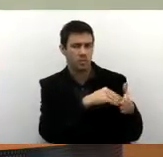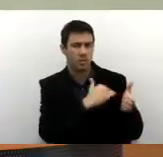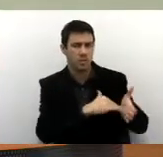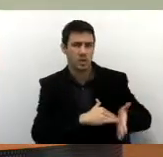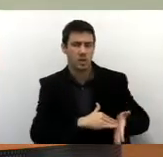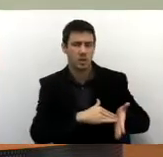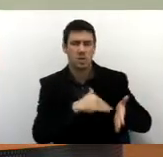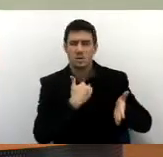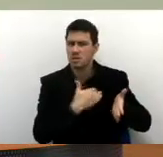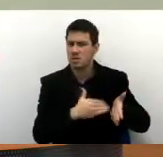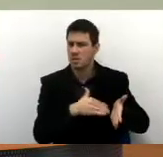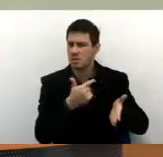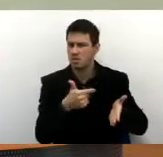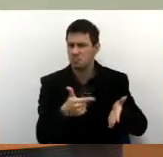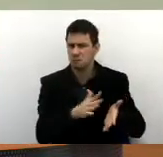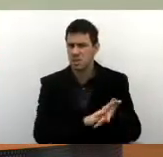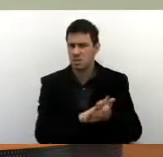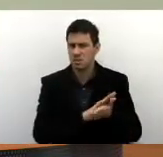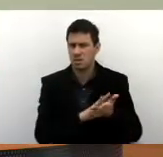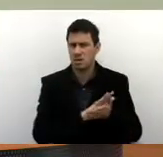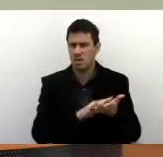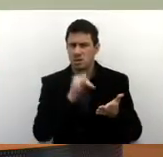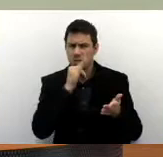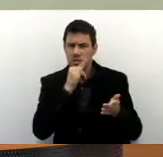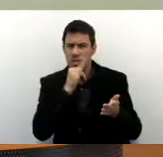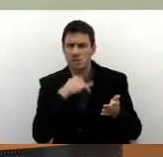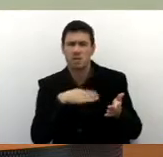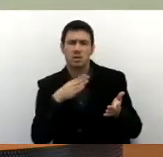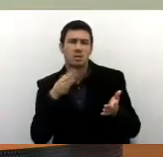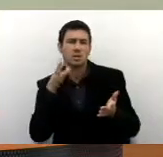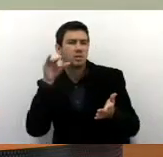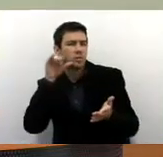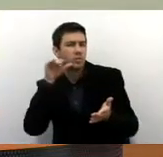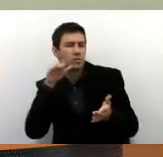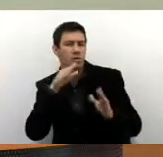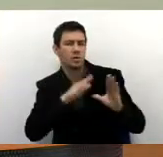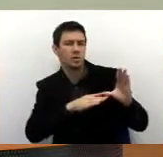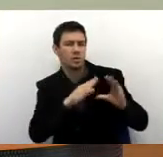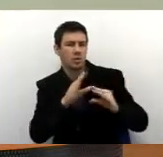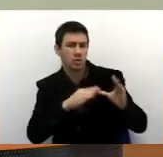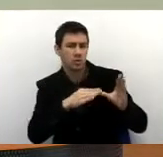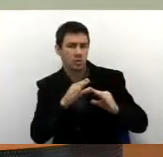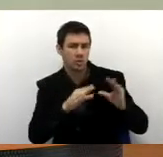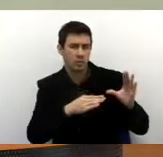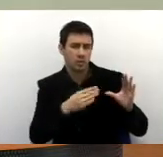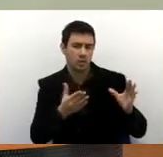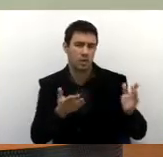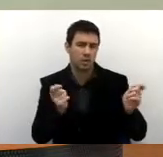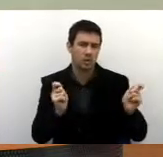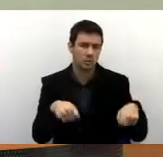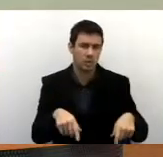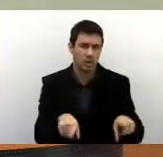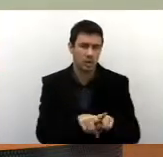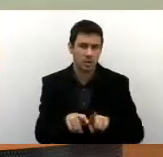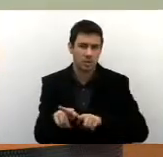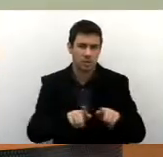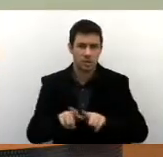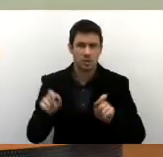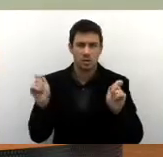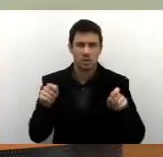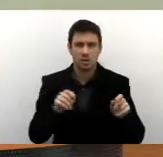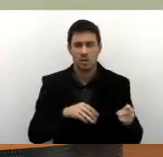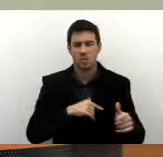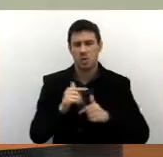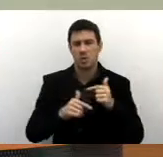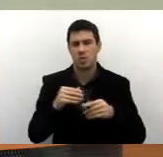secretaria não existe funcionários com competência ou concursados, porque a Prefeitura tem vários concursos em vigência, senhores vereadores, que poderiam estar